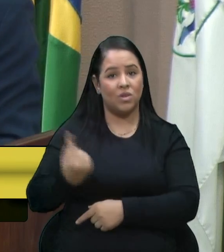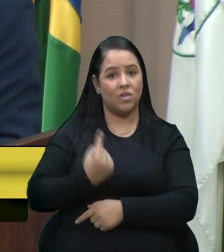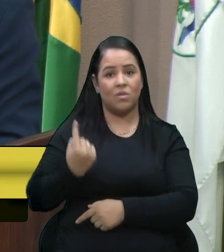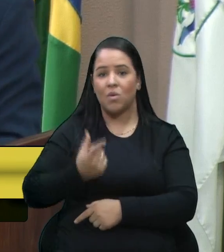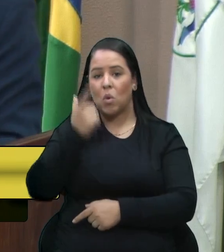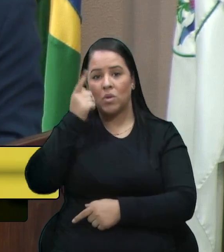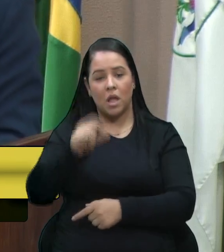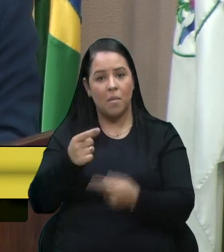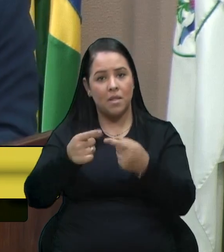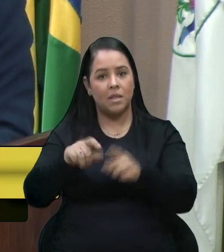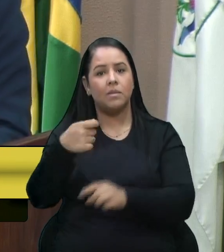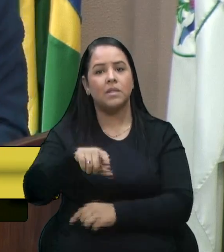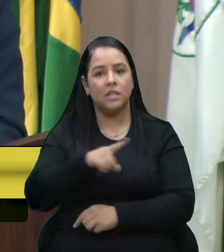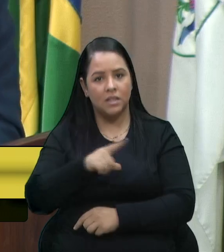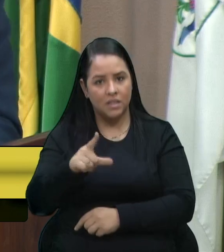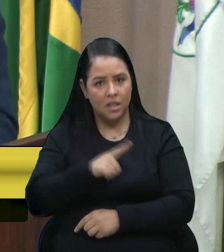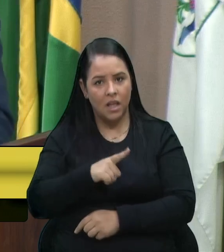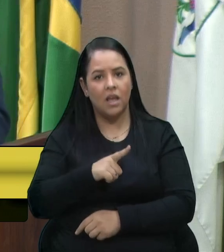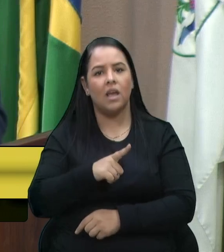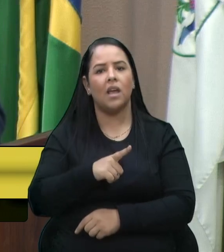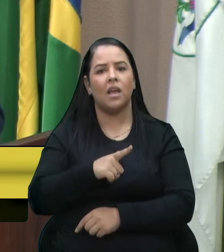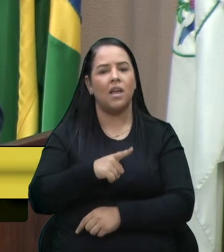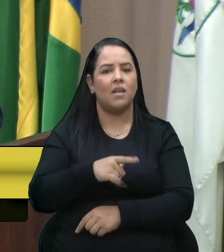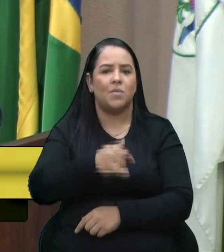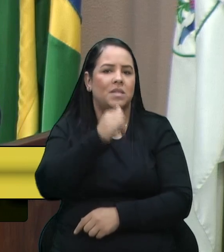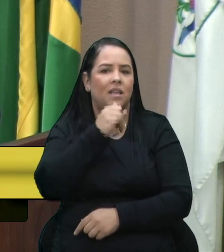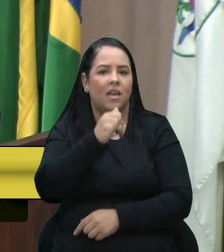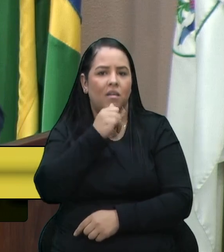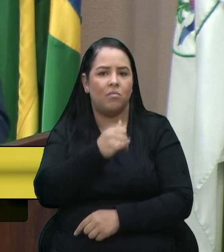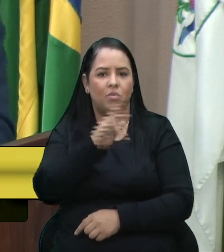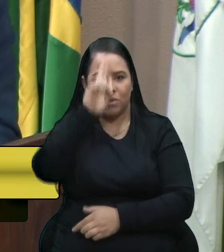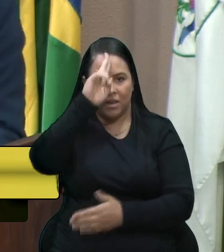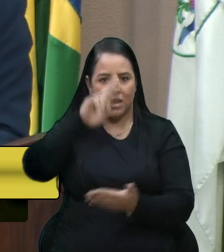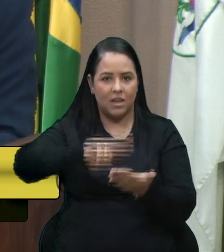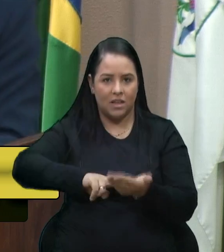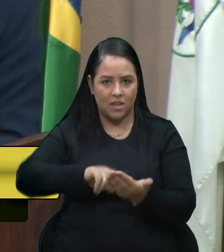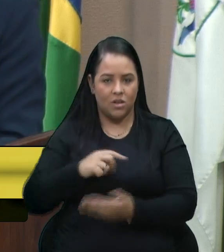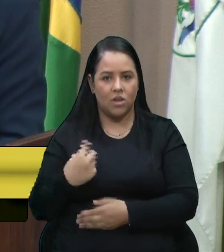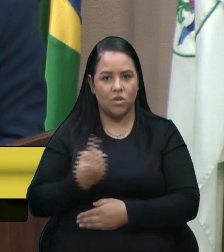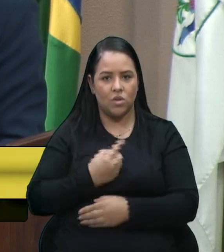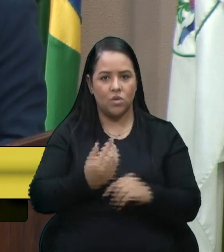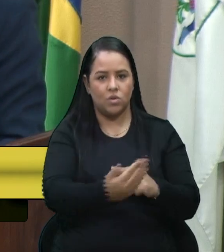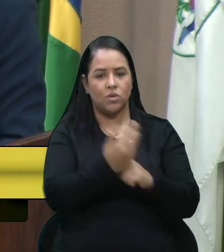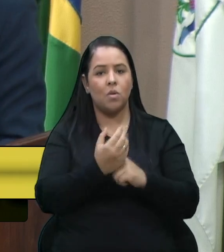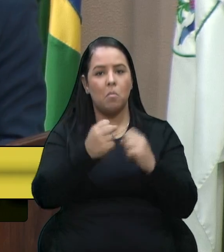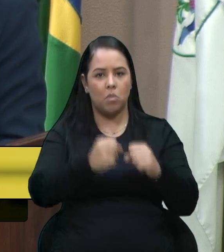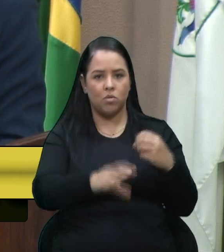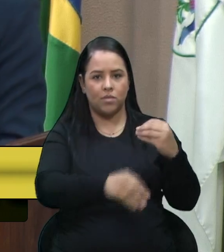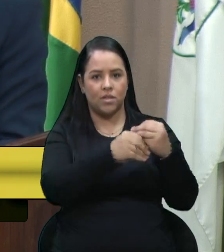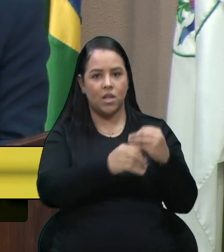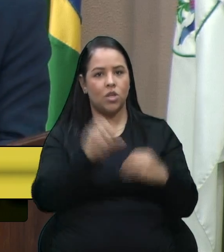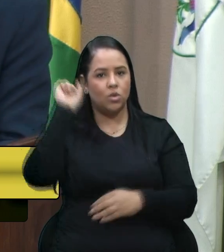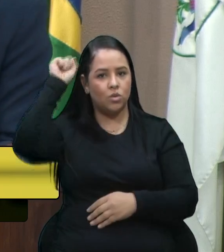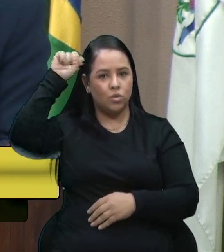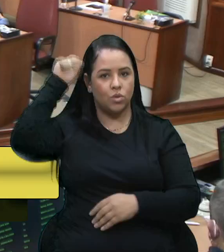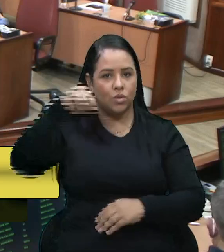que ter altas hierarquias. Exemplo, o deputado Neri, que está nos auxiliando. Gentileza, uma parte, o vereador Xuxa.